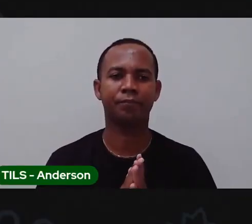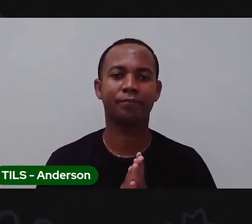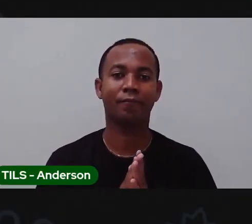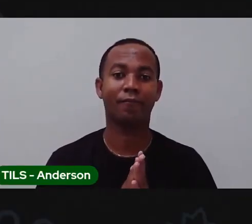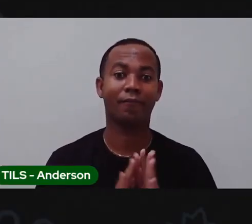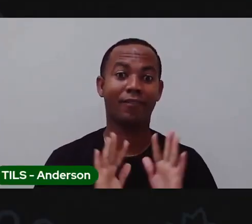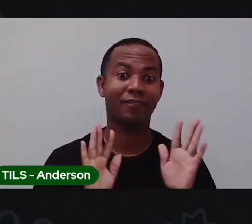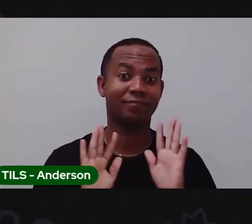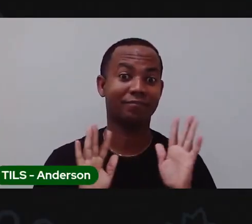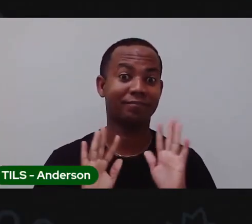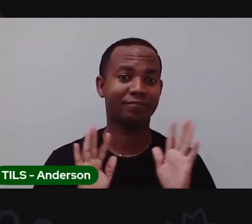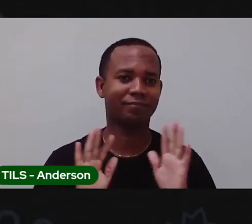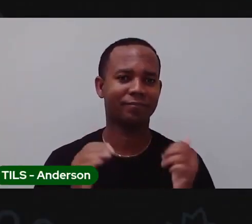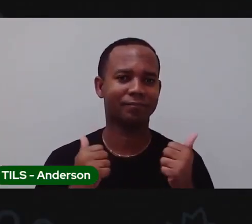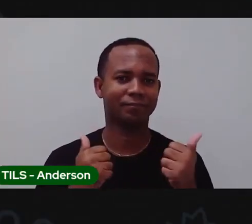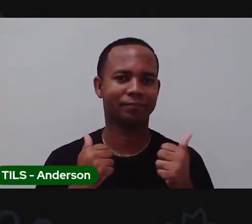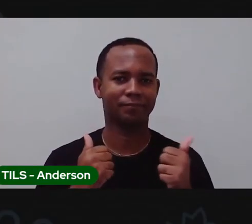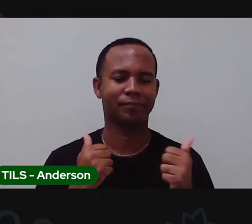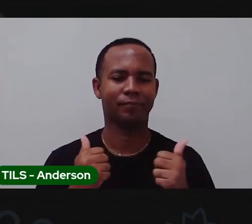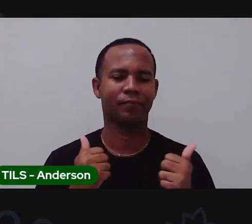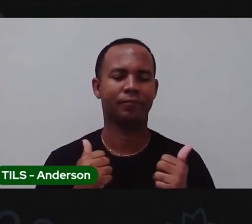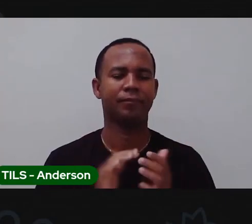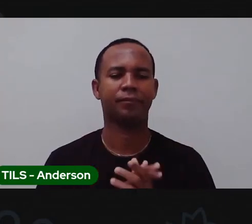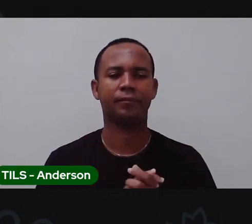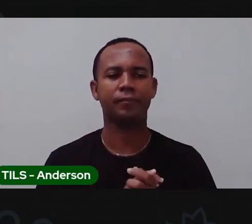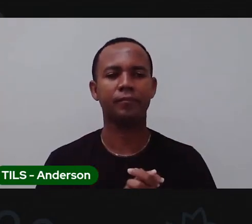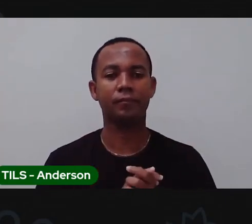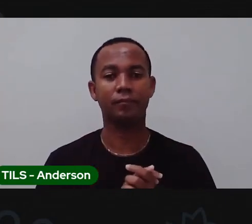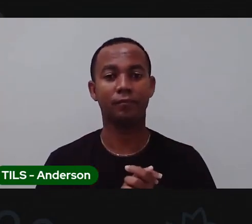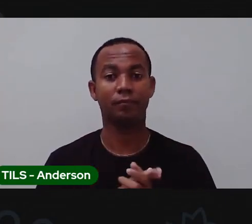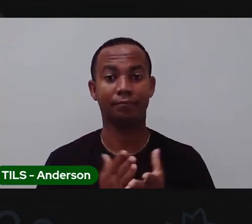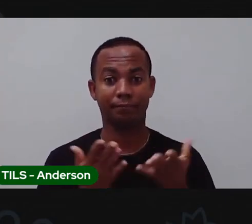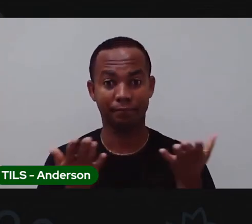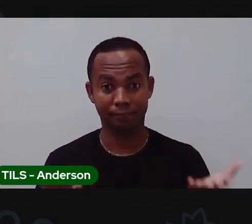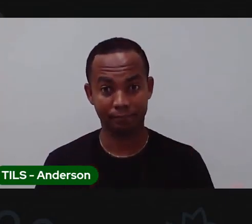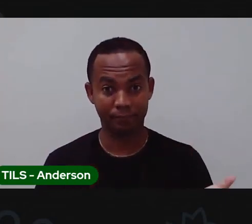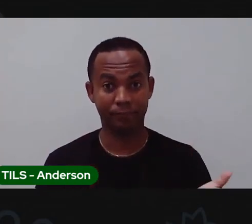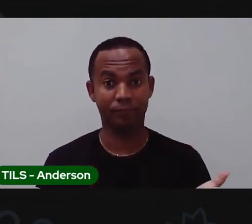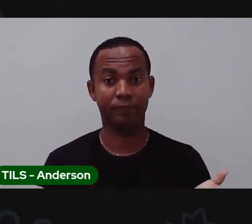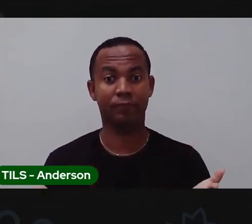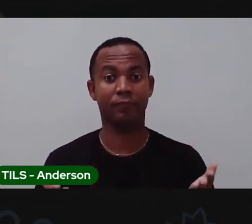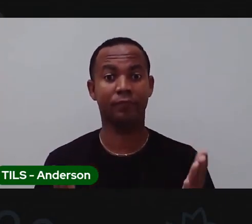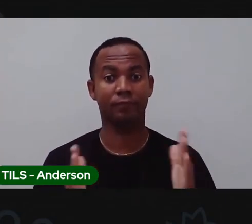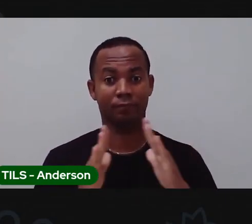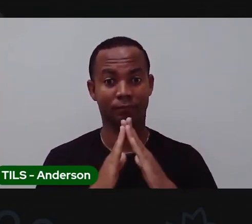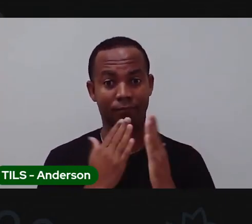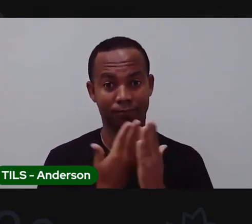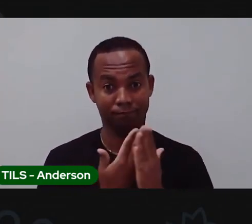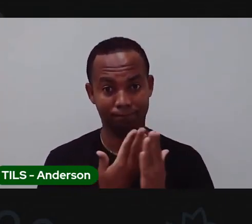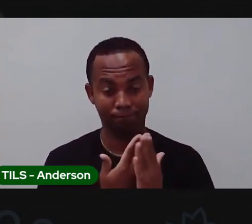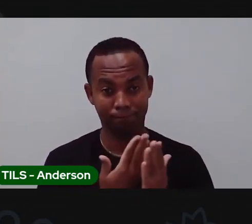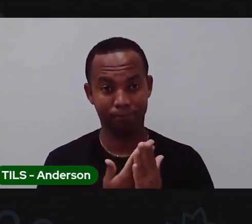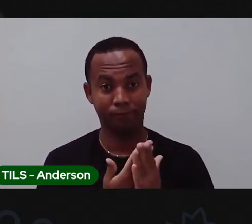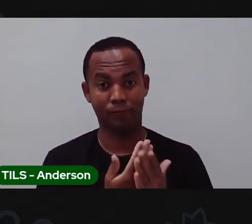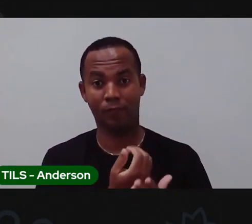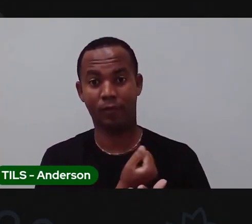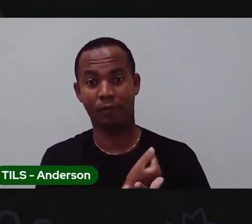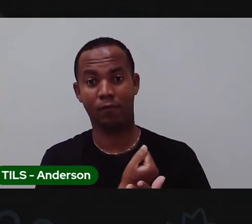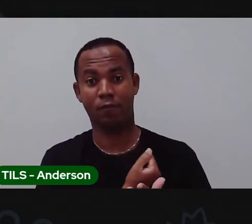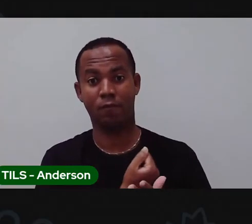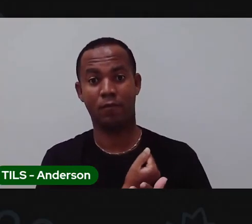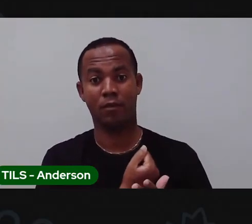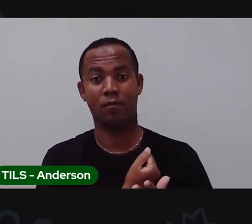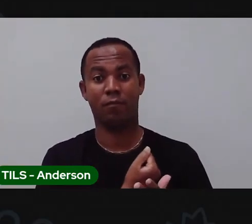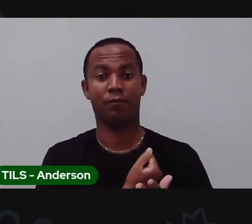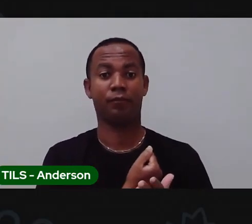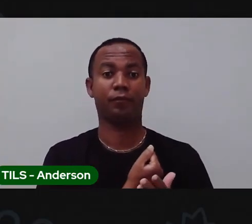Oi, tudo bem, né, gente? Olha só, mais uma aula aqui com vocês, aula de linguagens